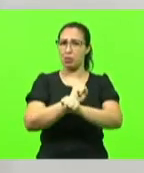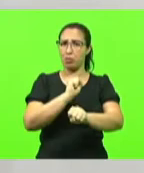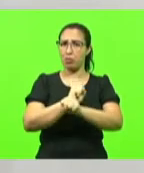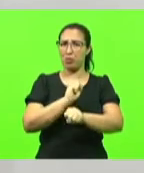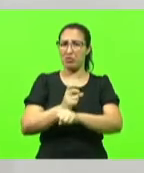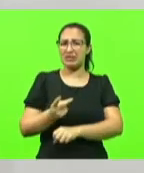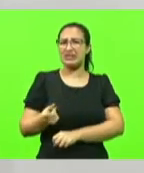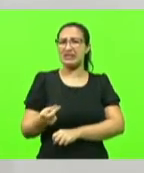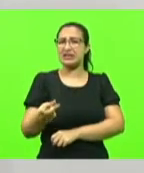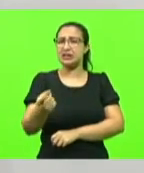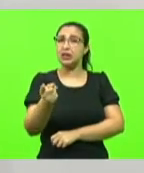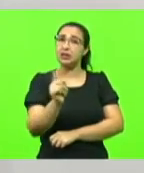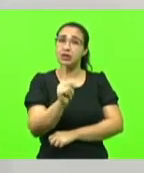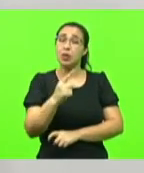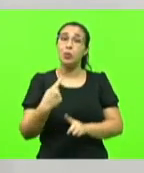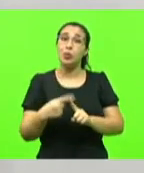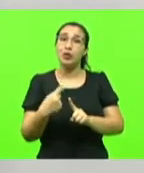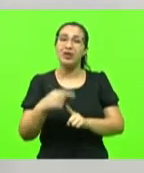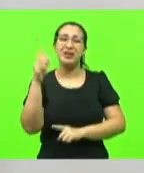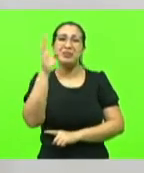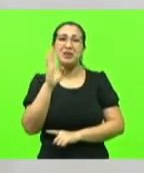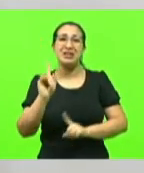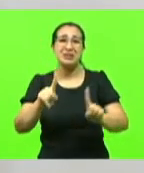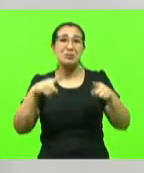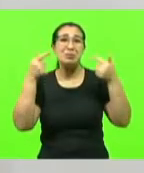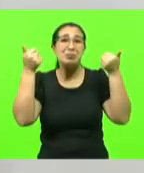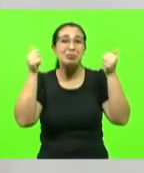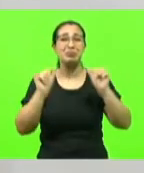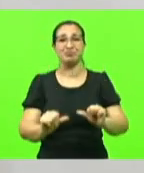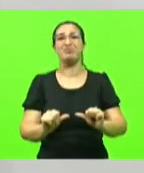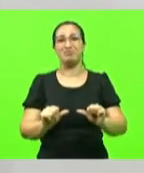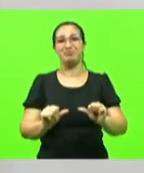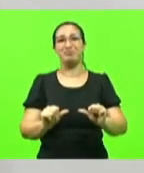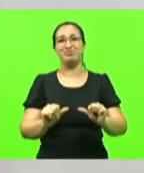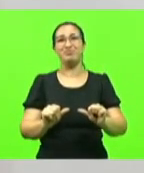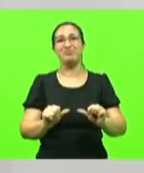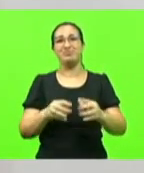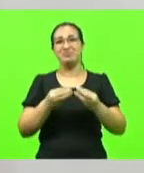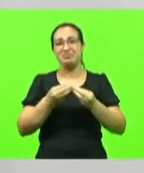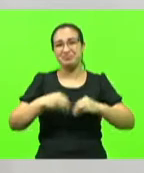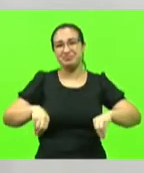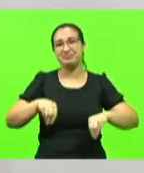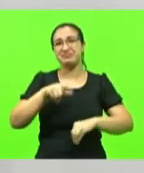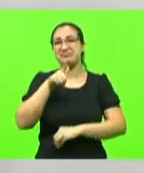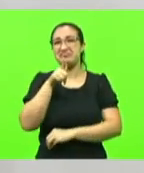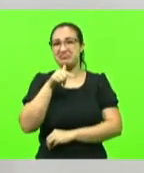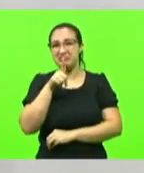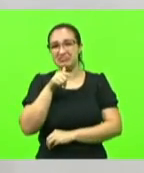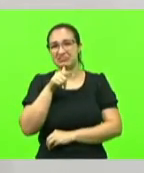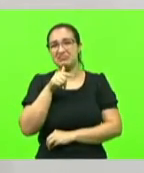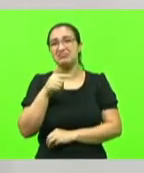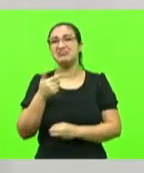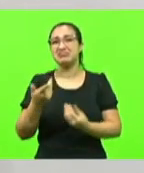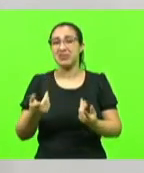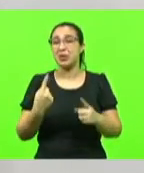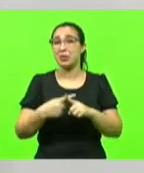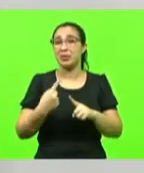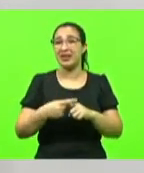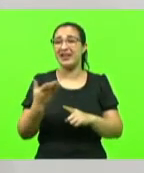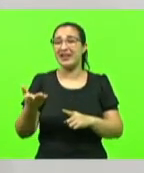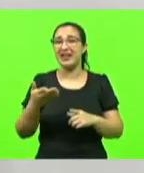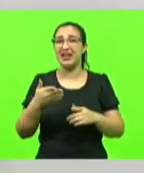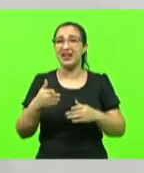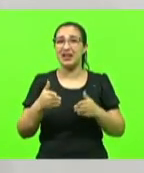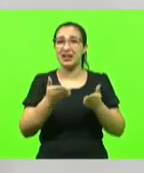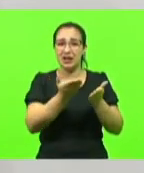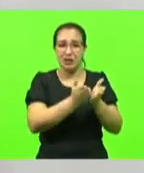pois o Brasil enfrenta a pior crise hídrica nos últimos 91 anos de monitoramento das bacias hidrográficas desse país.